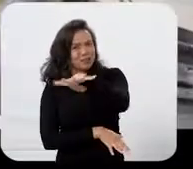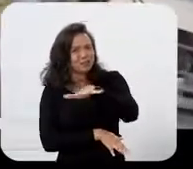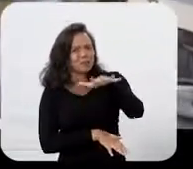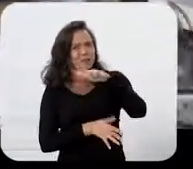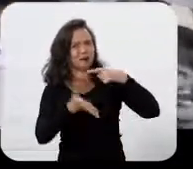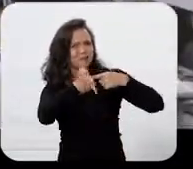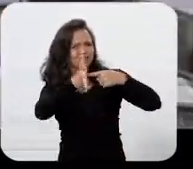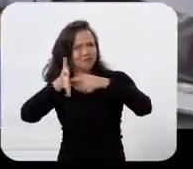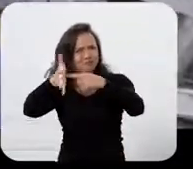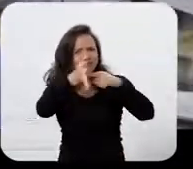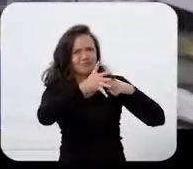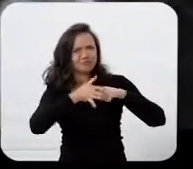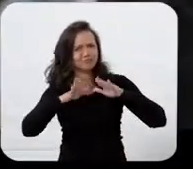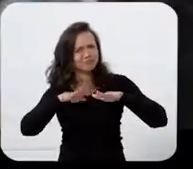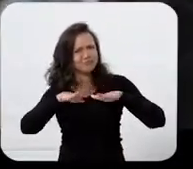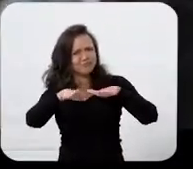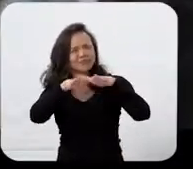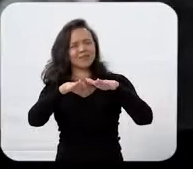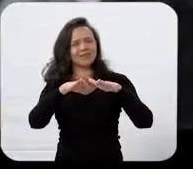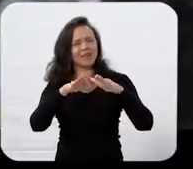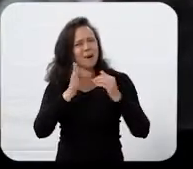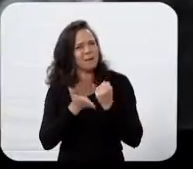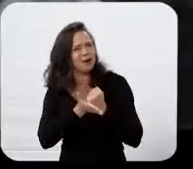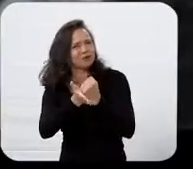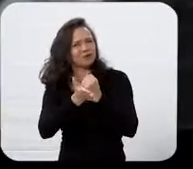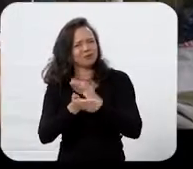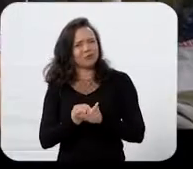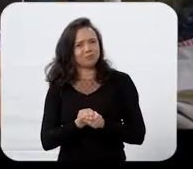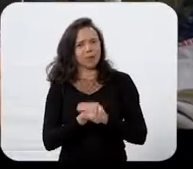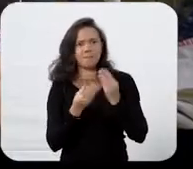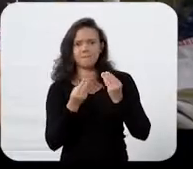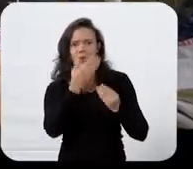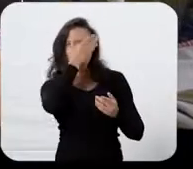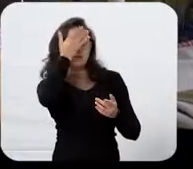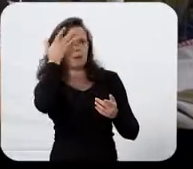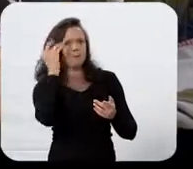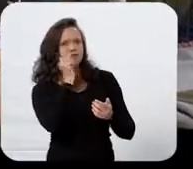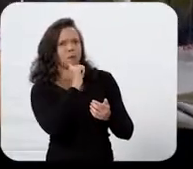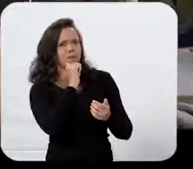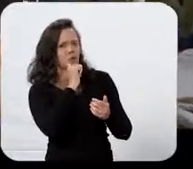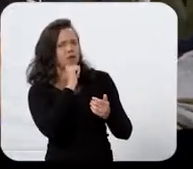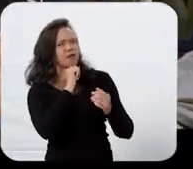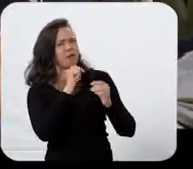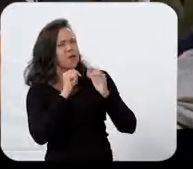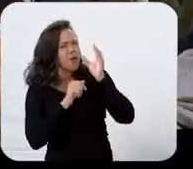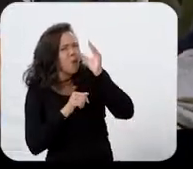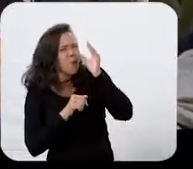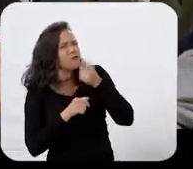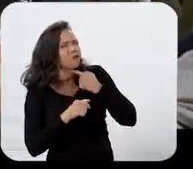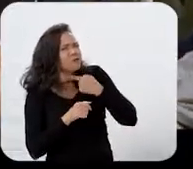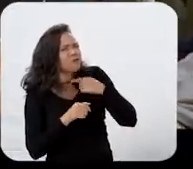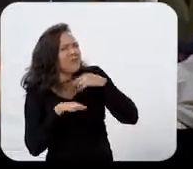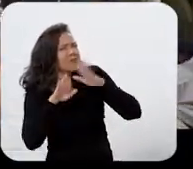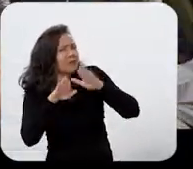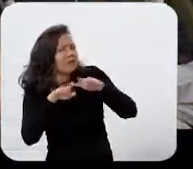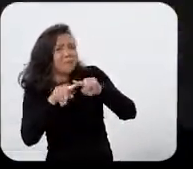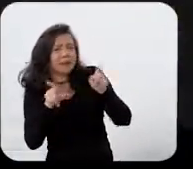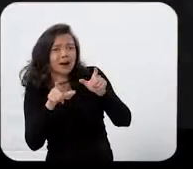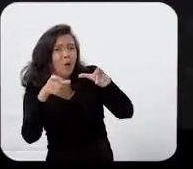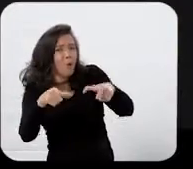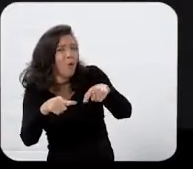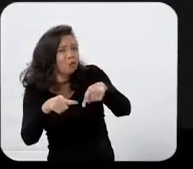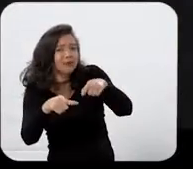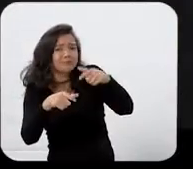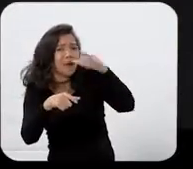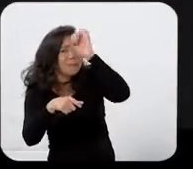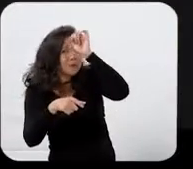espaço, o maquinário, e a gente vai ajudar no modelo de negócio. Tem muita dona de casa que é curiosa, quer aprender a costurar,